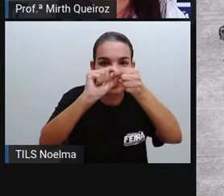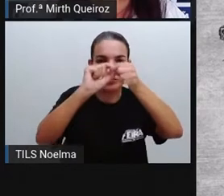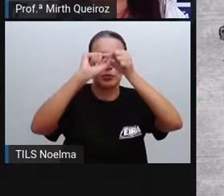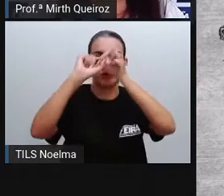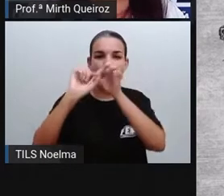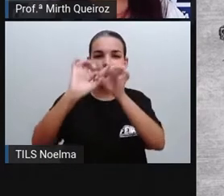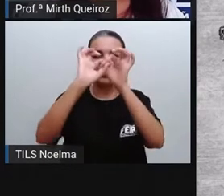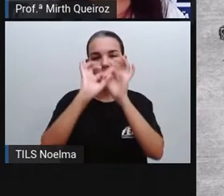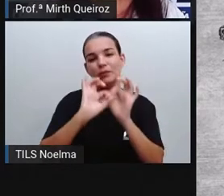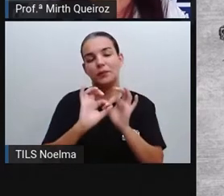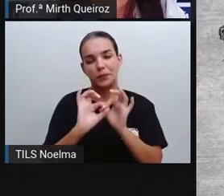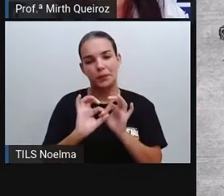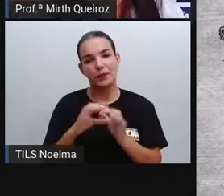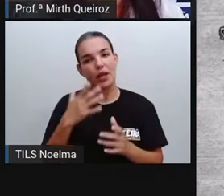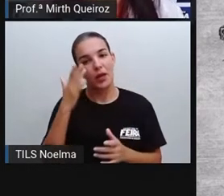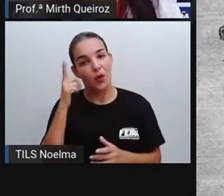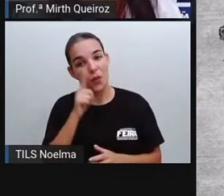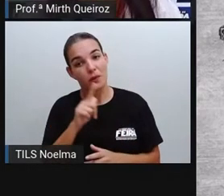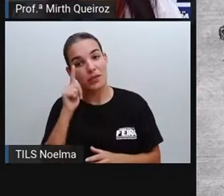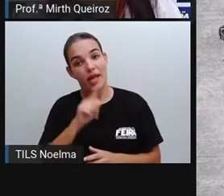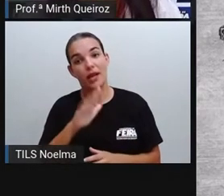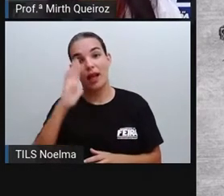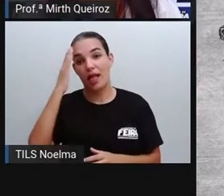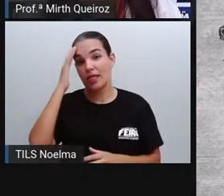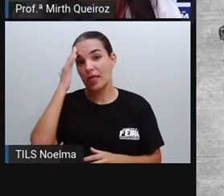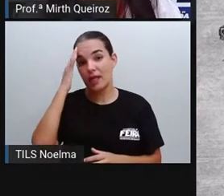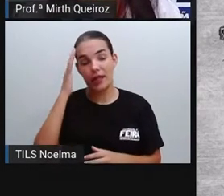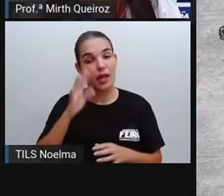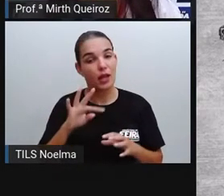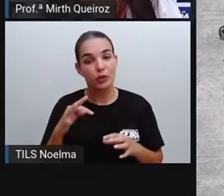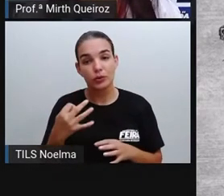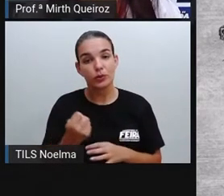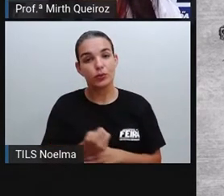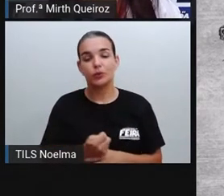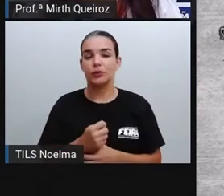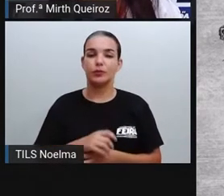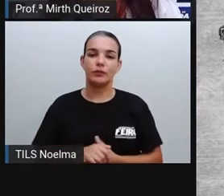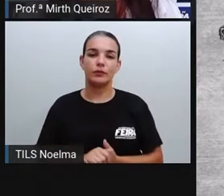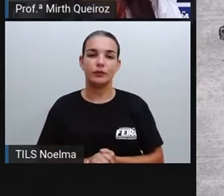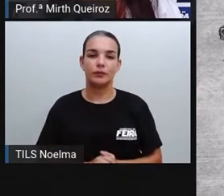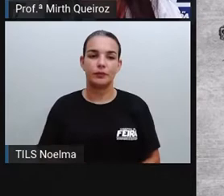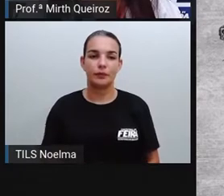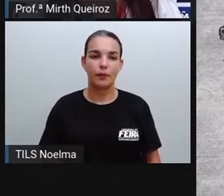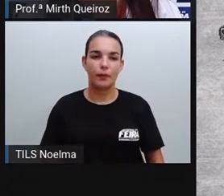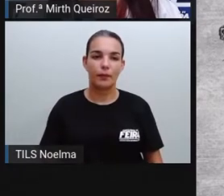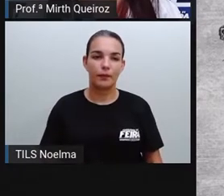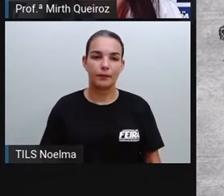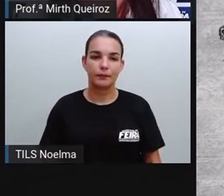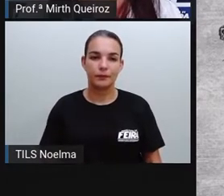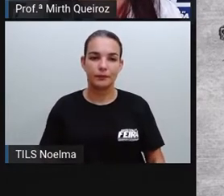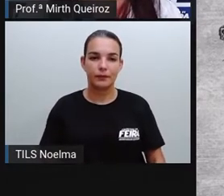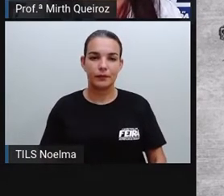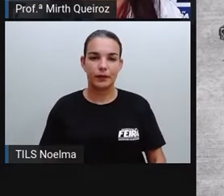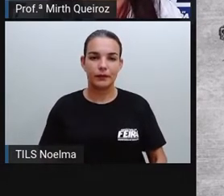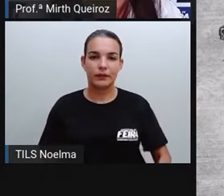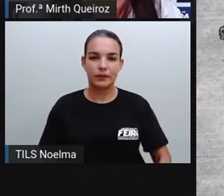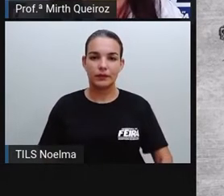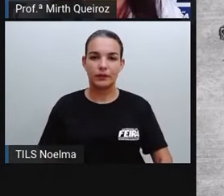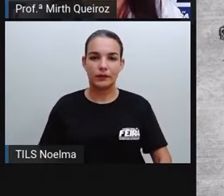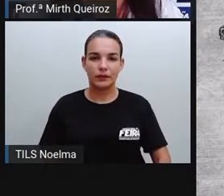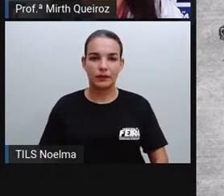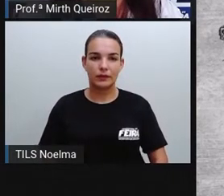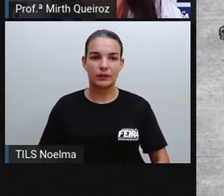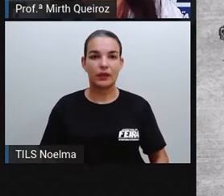as figuras, as imagens, né? E vamos ter trabalhando também no lado esquerdo, que vai estar focado na escrita e no raciocínio lógico.